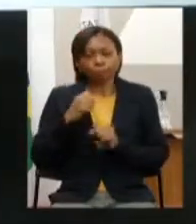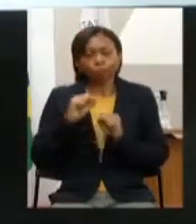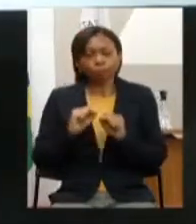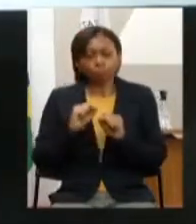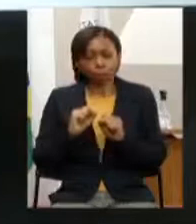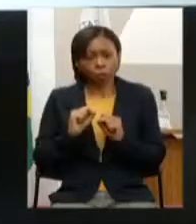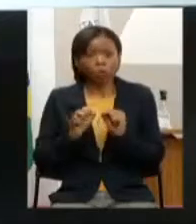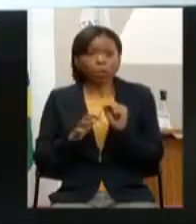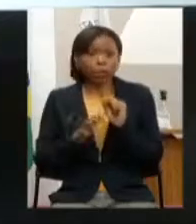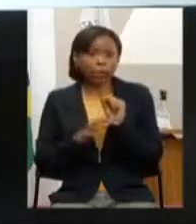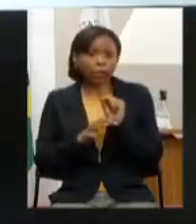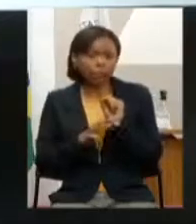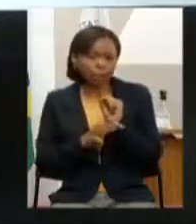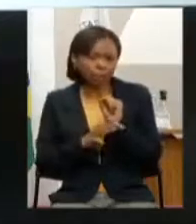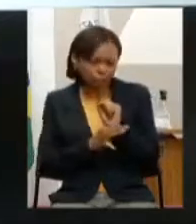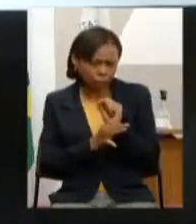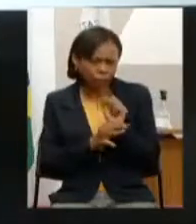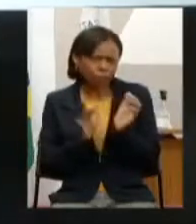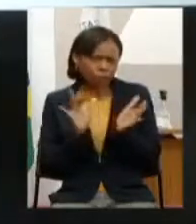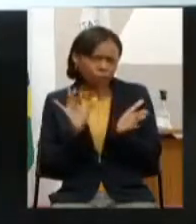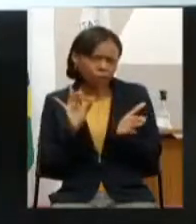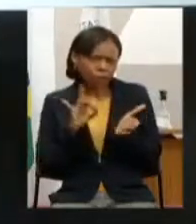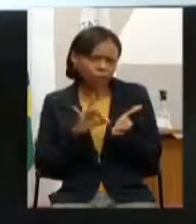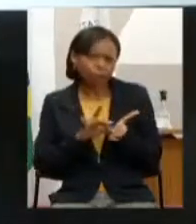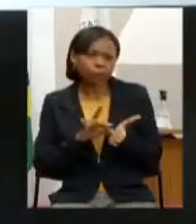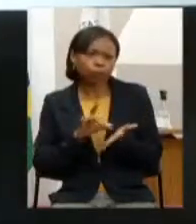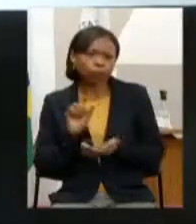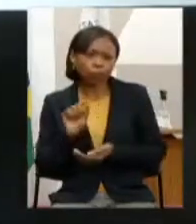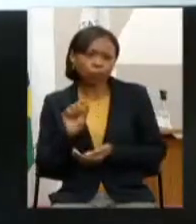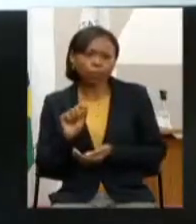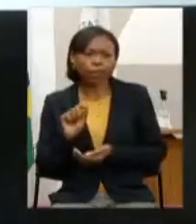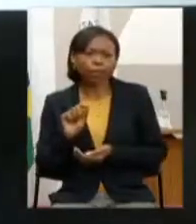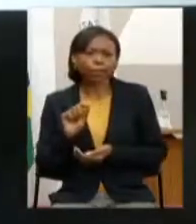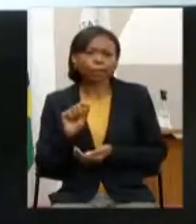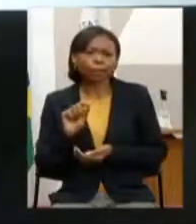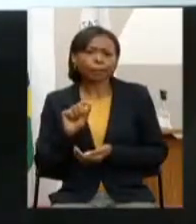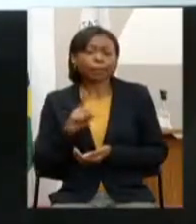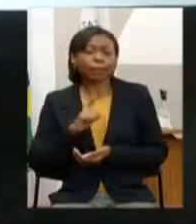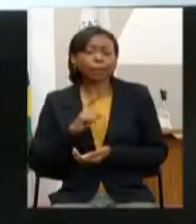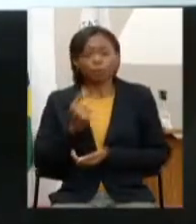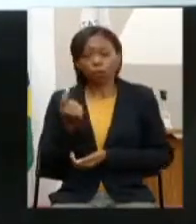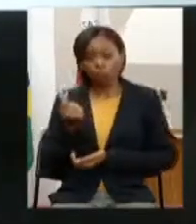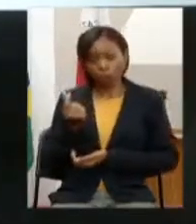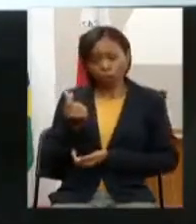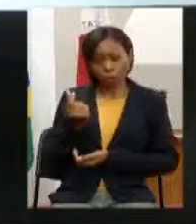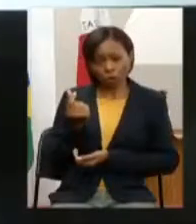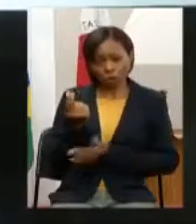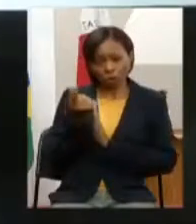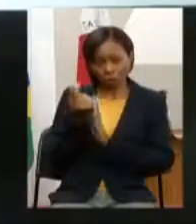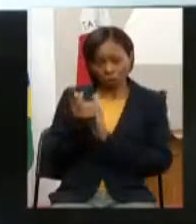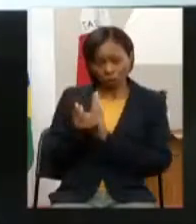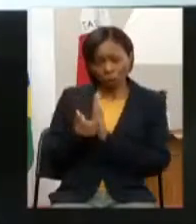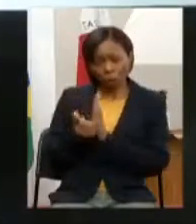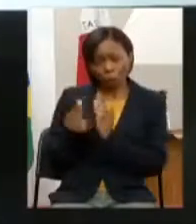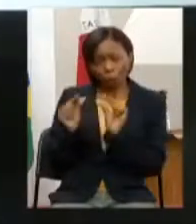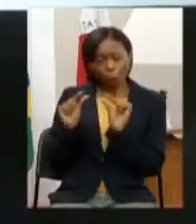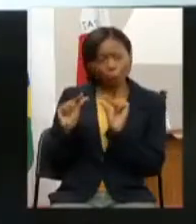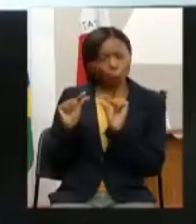garantir é que apesar de a gente ter um valor muito baixo comentado pelo senhor de